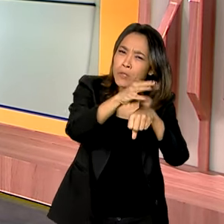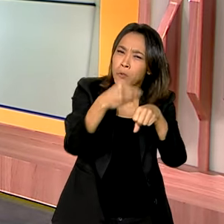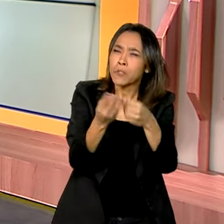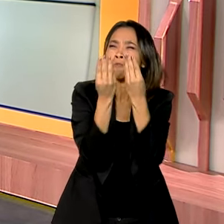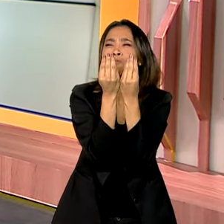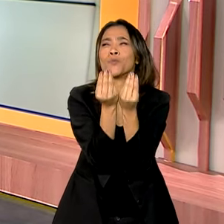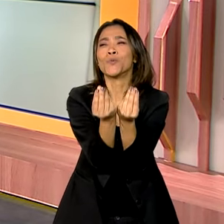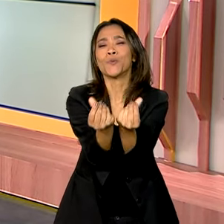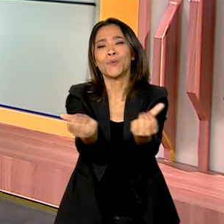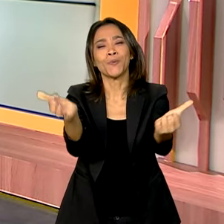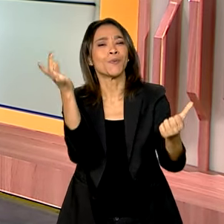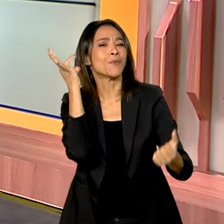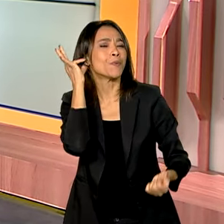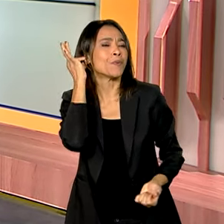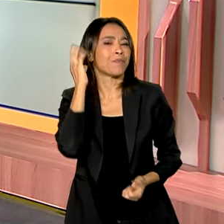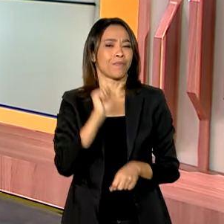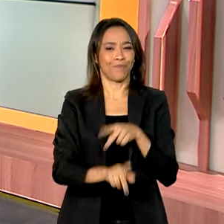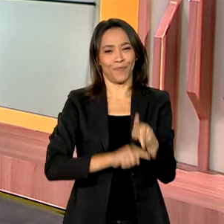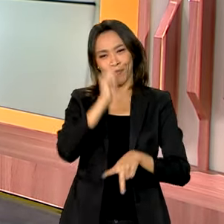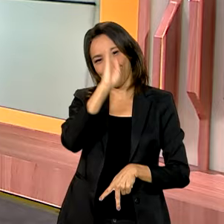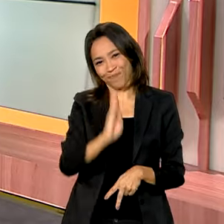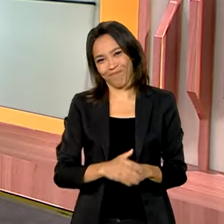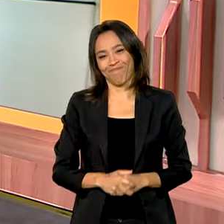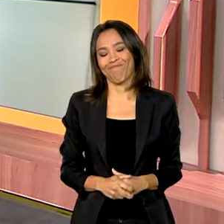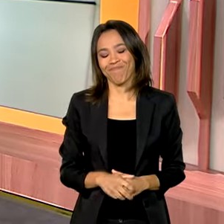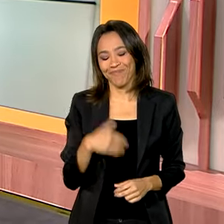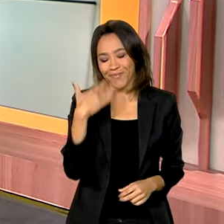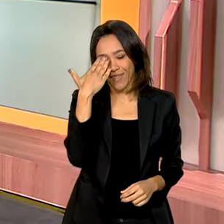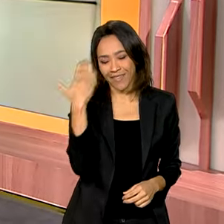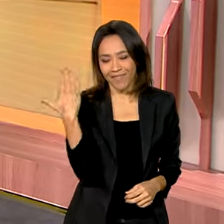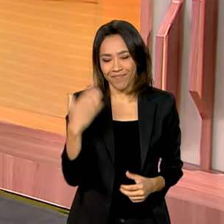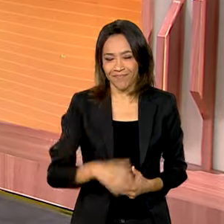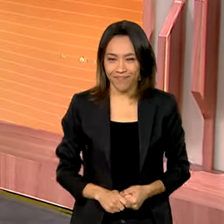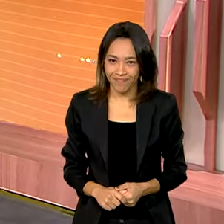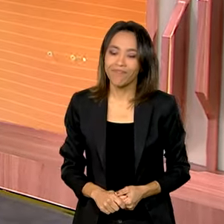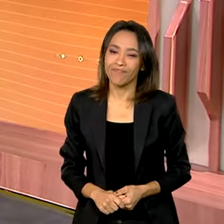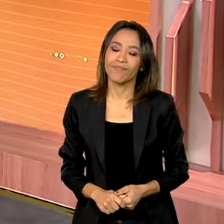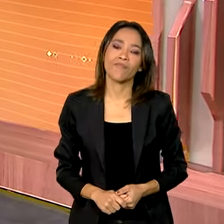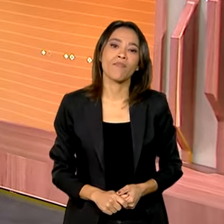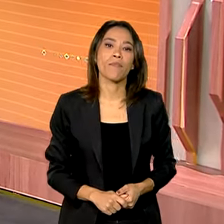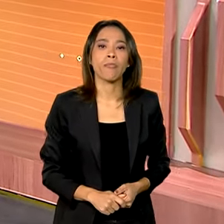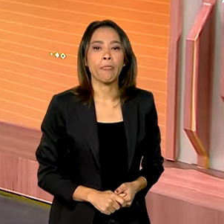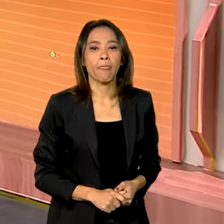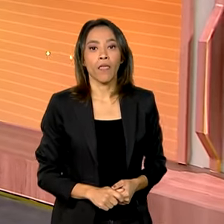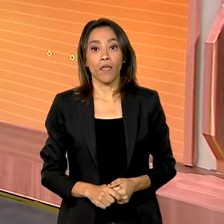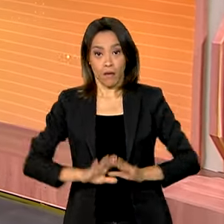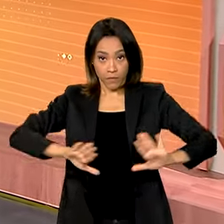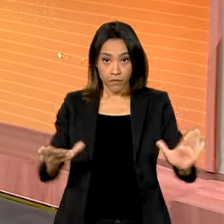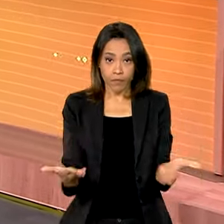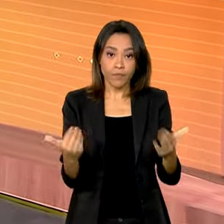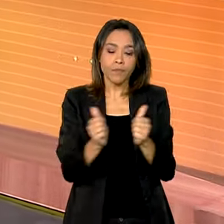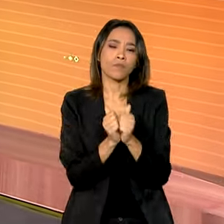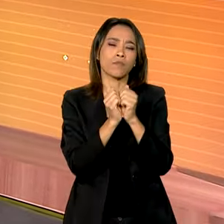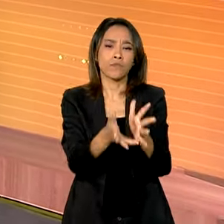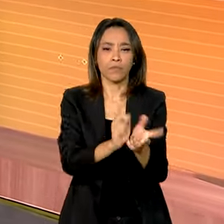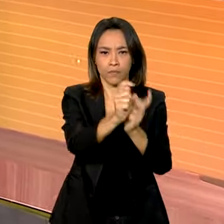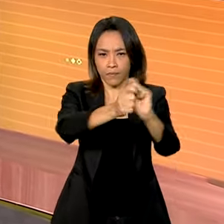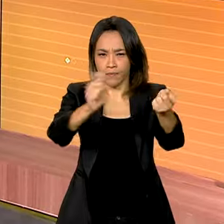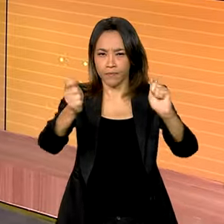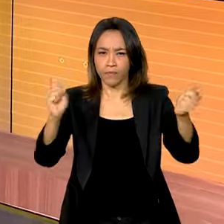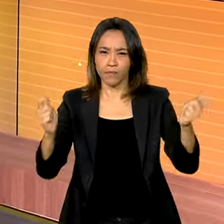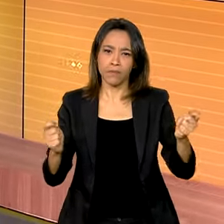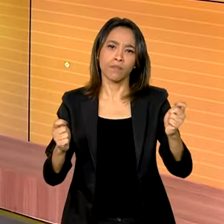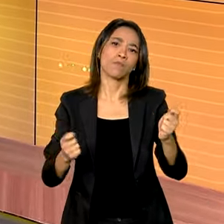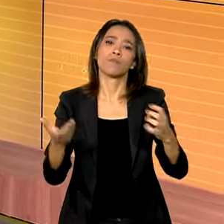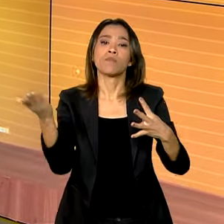qualidade à população brasileira. Obrigada, Eliane. E começa hoje o pagamento da parcela de abril do Bolsa